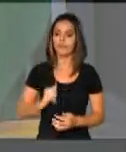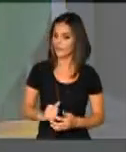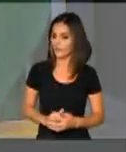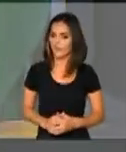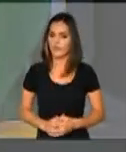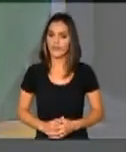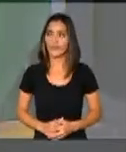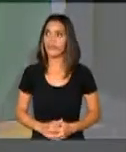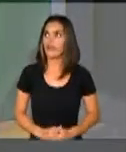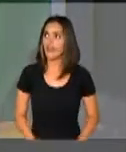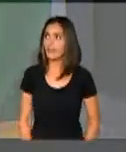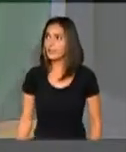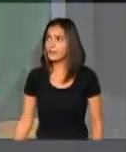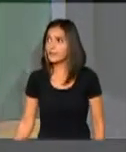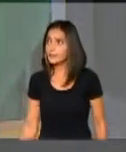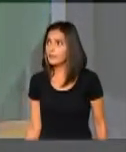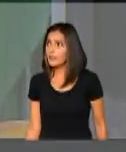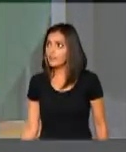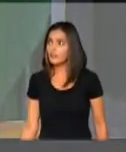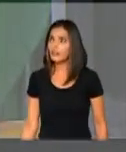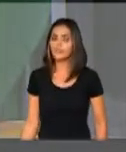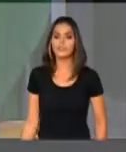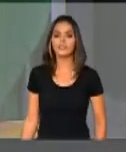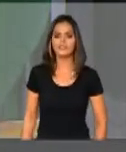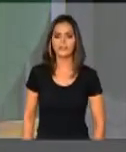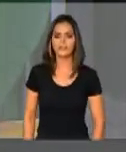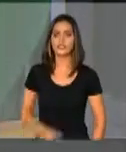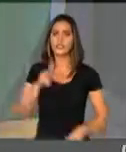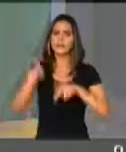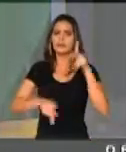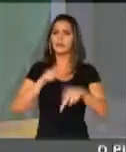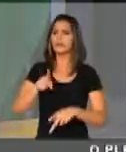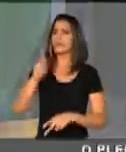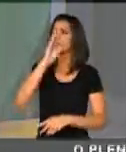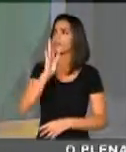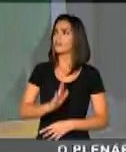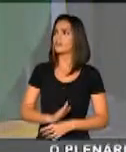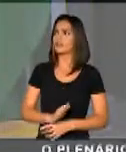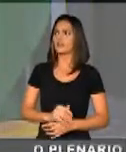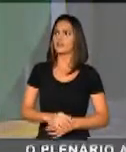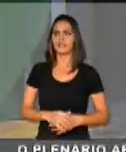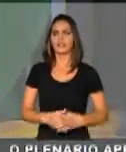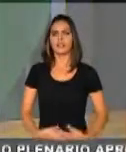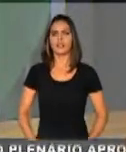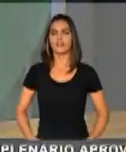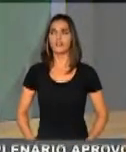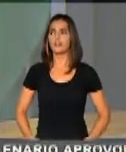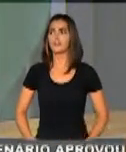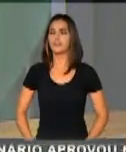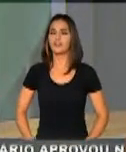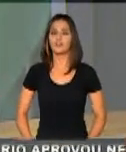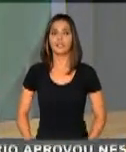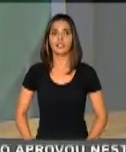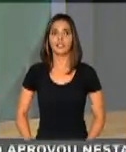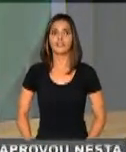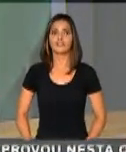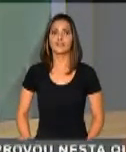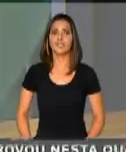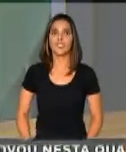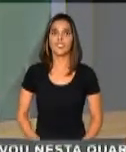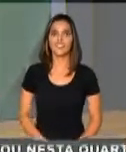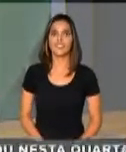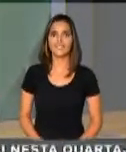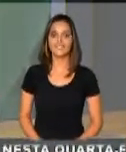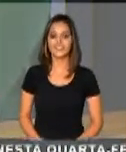presidente Frota, está esperando a justiça. O sacrifício tem que vir, sim, mas de cima para baixo.